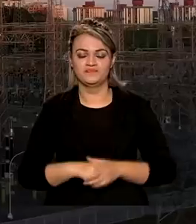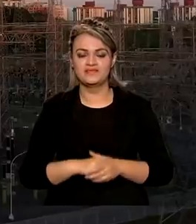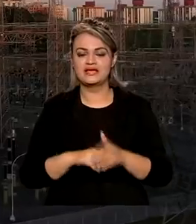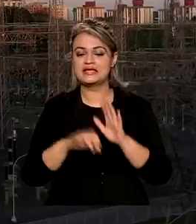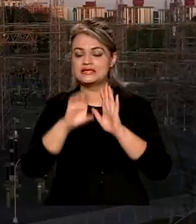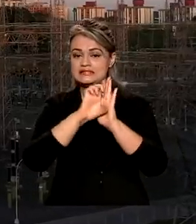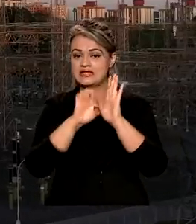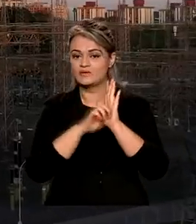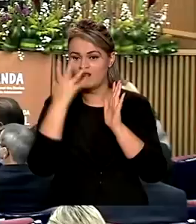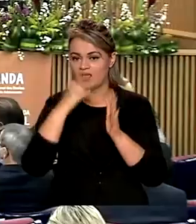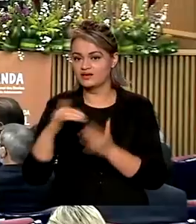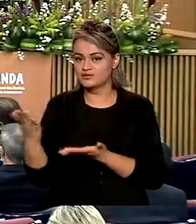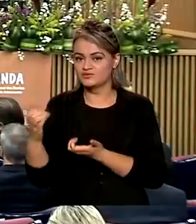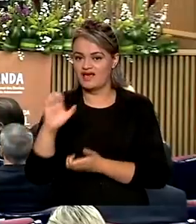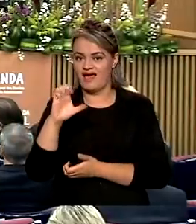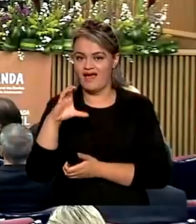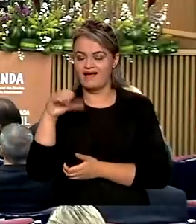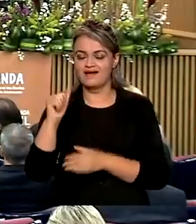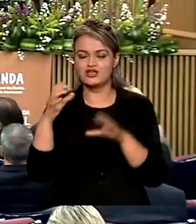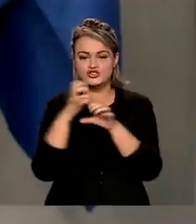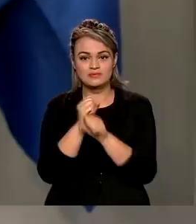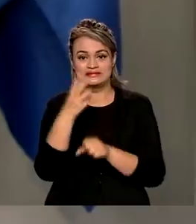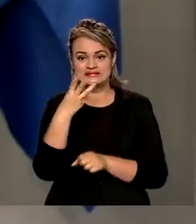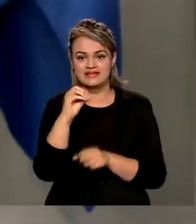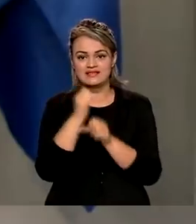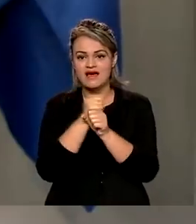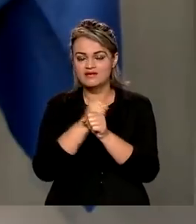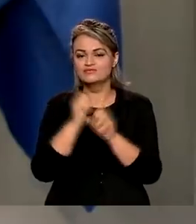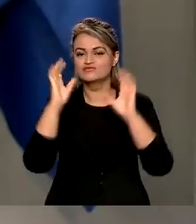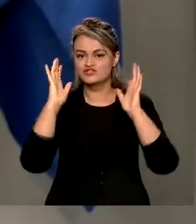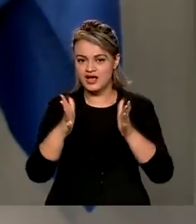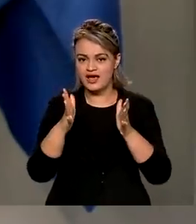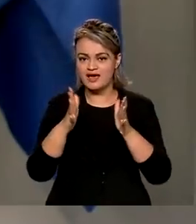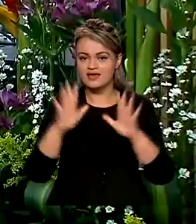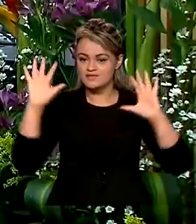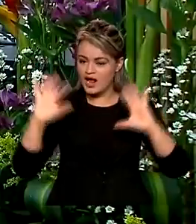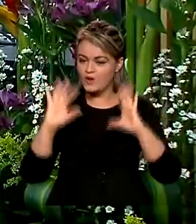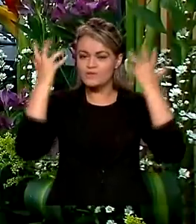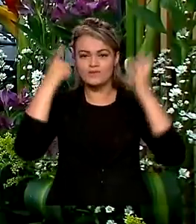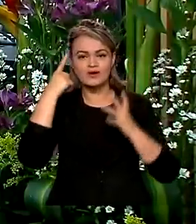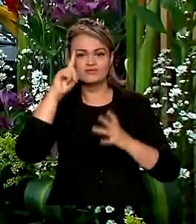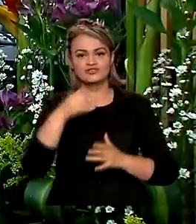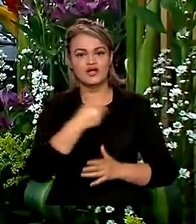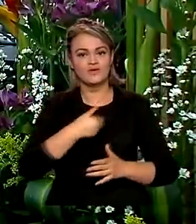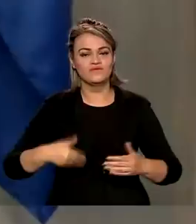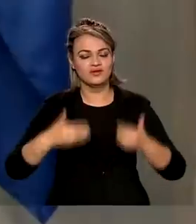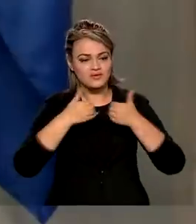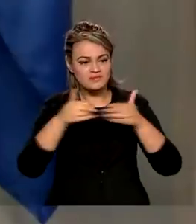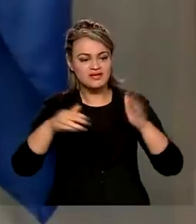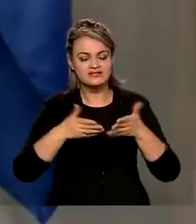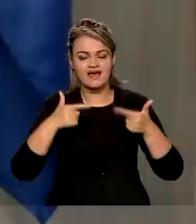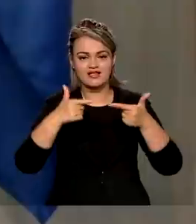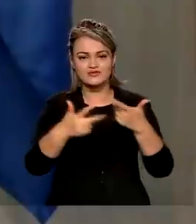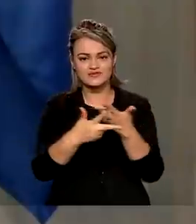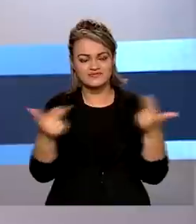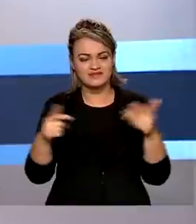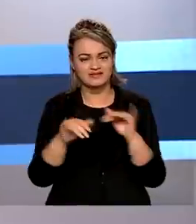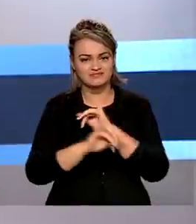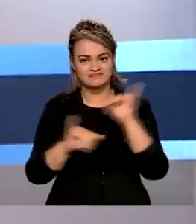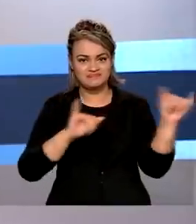Estatuto da criança e do adolescente completa 31 anos e para celebrar a data, governo lança uma série de ações.